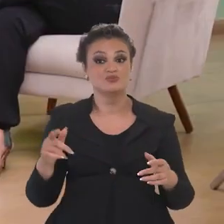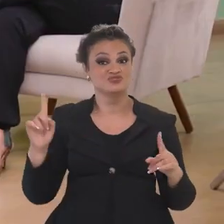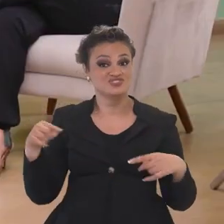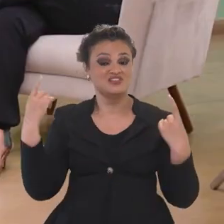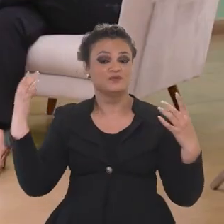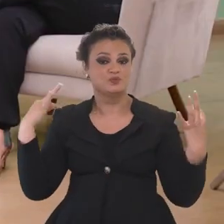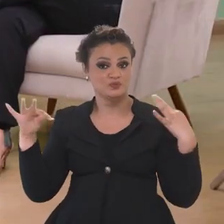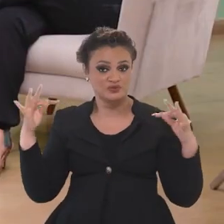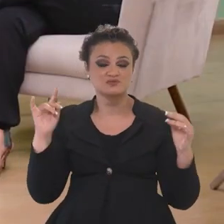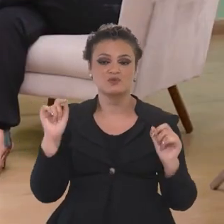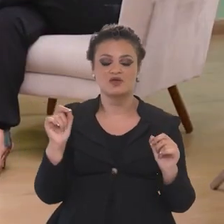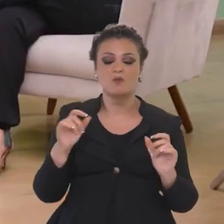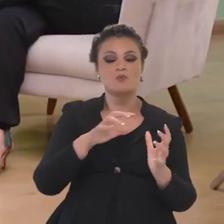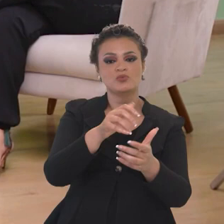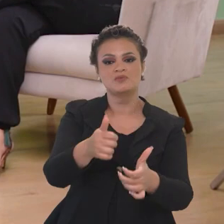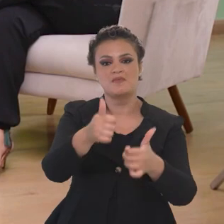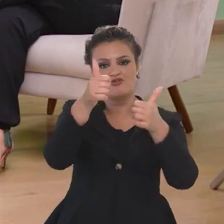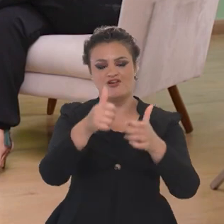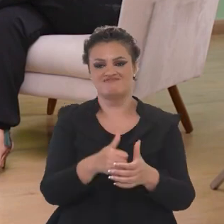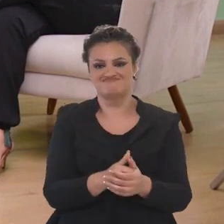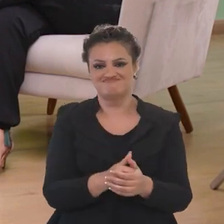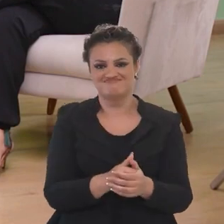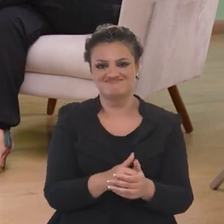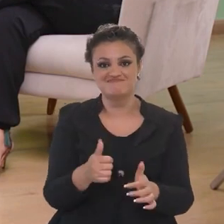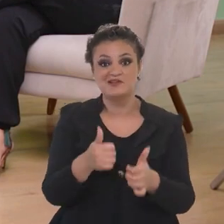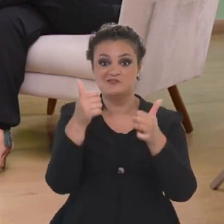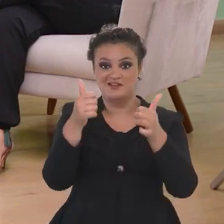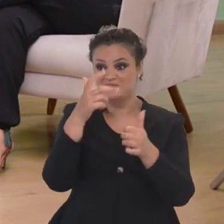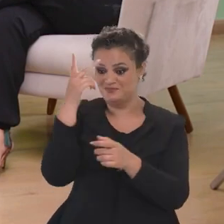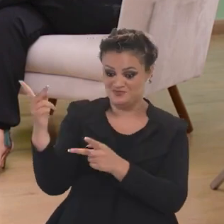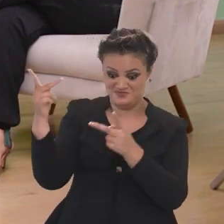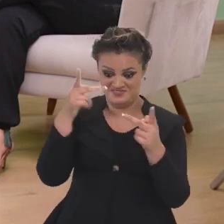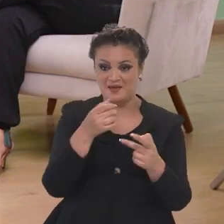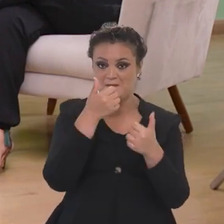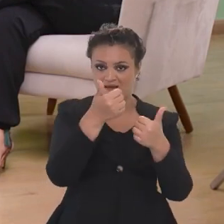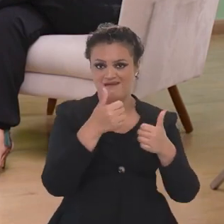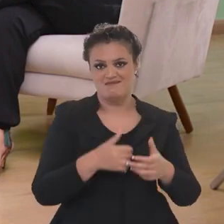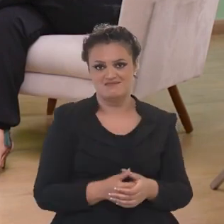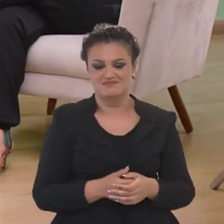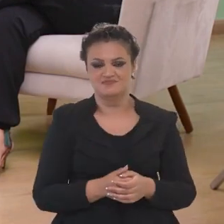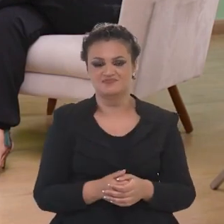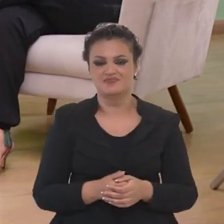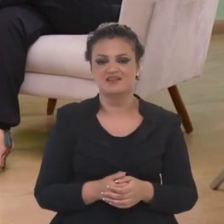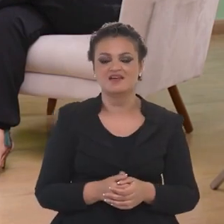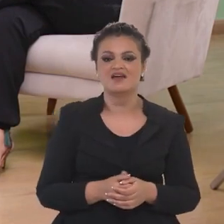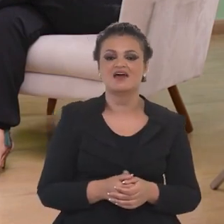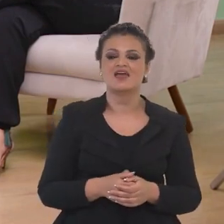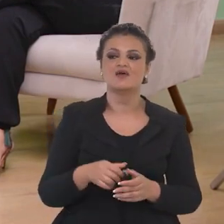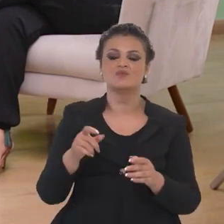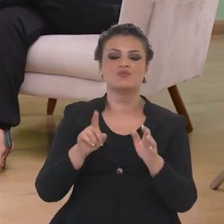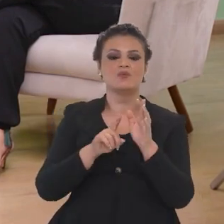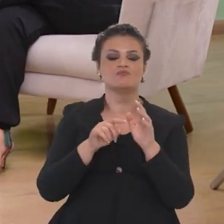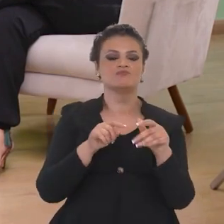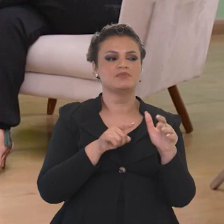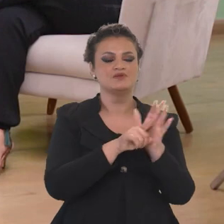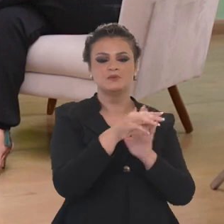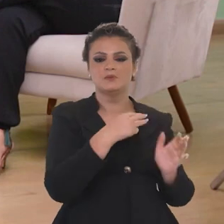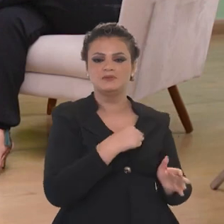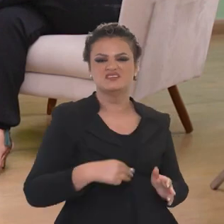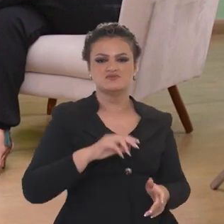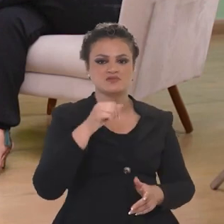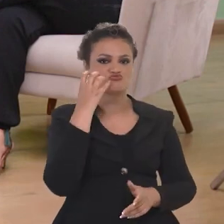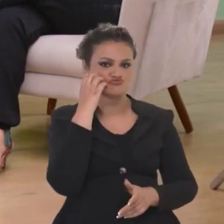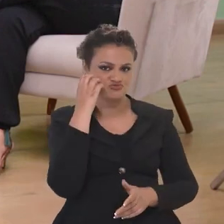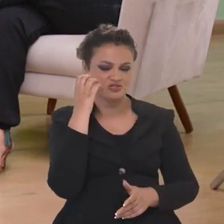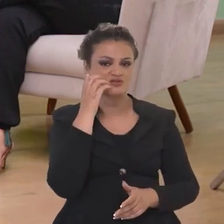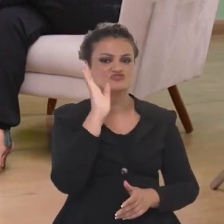desafio do turismo é fazer o mundo melhor também, né? É um instrumento para o mundo ser melhor. Eu procurei o Flávio Dino, nosso ministro da